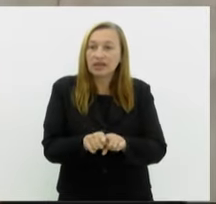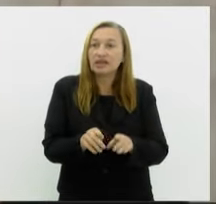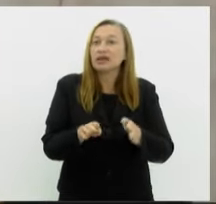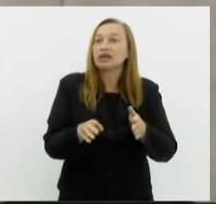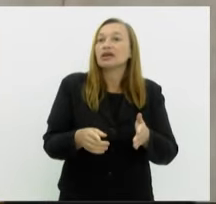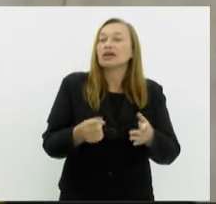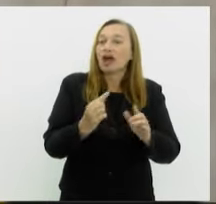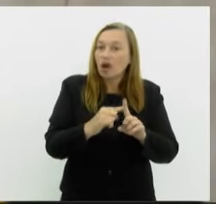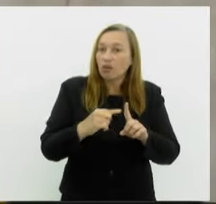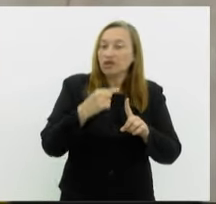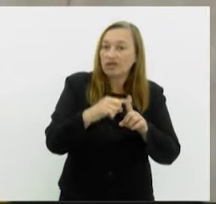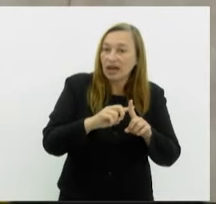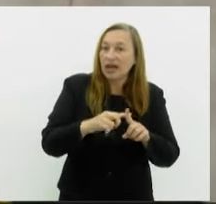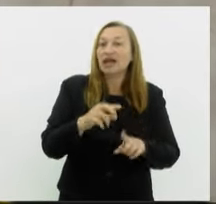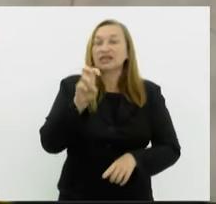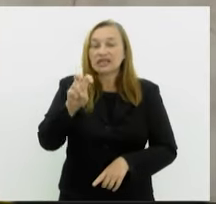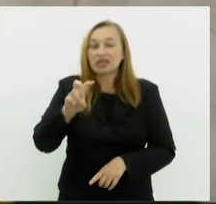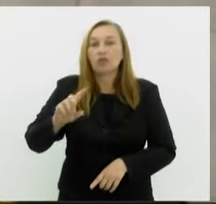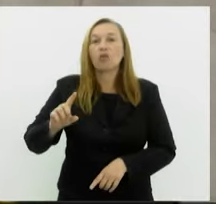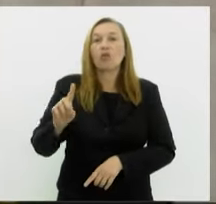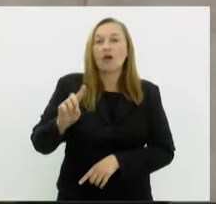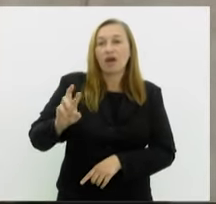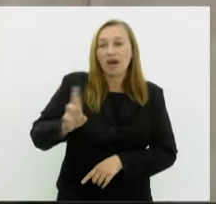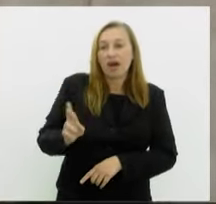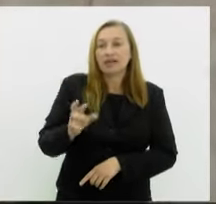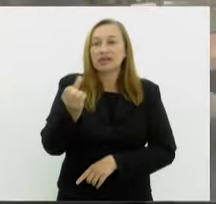totalizando R 5,60.